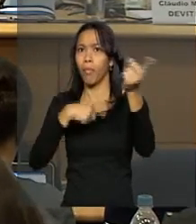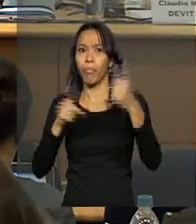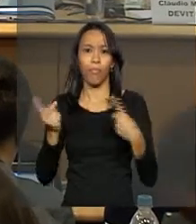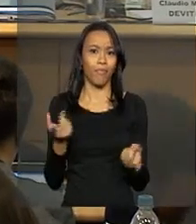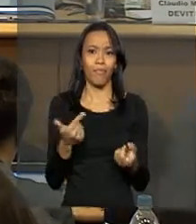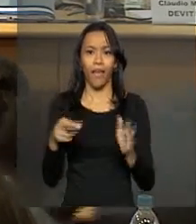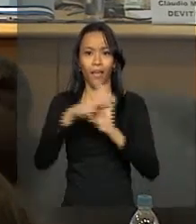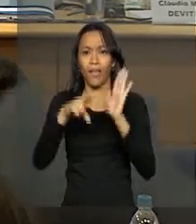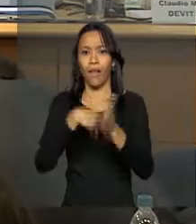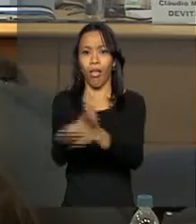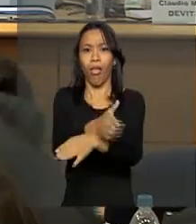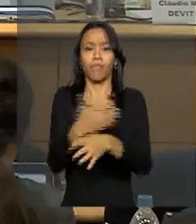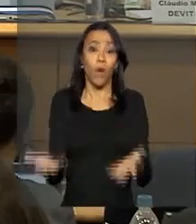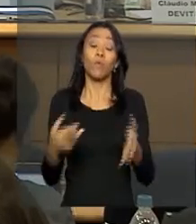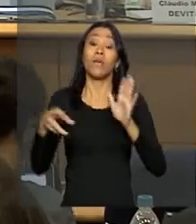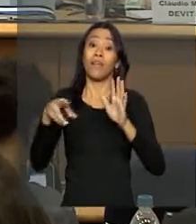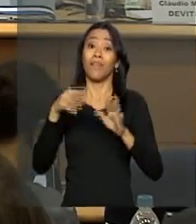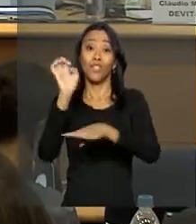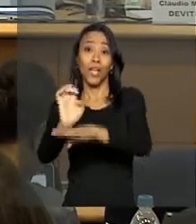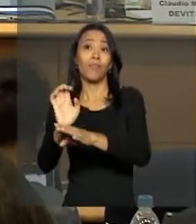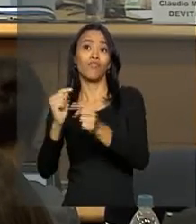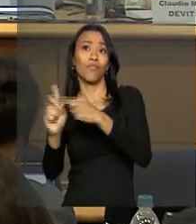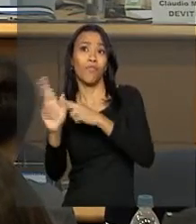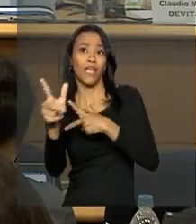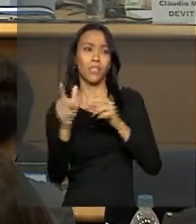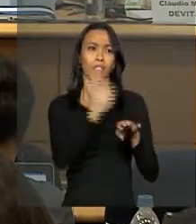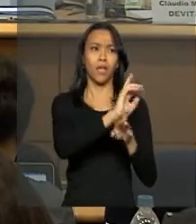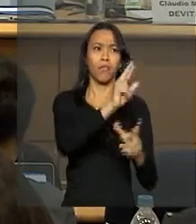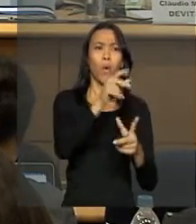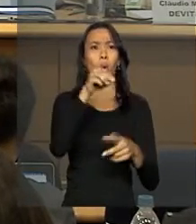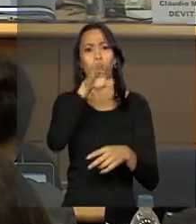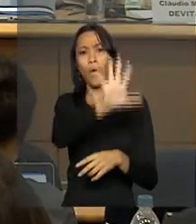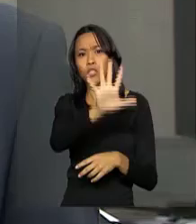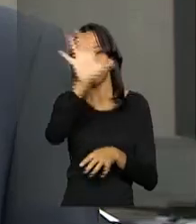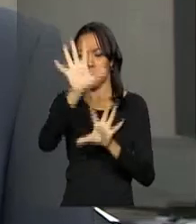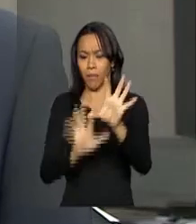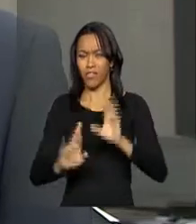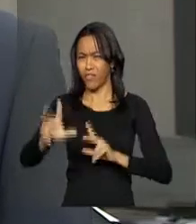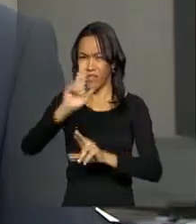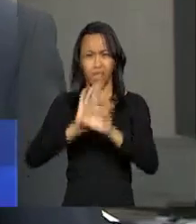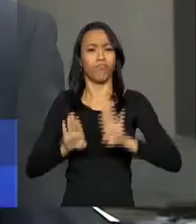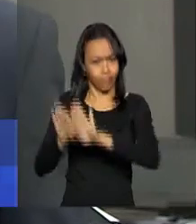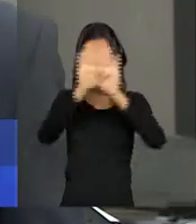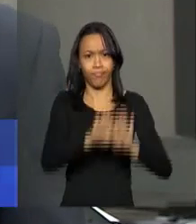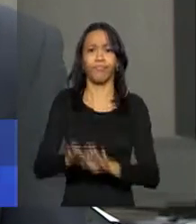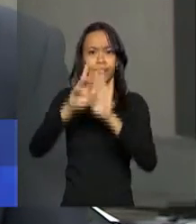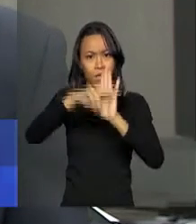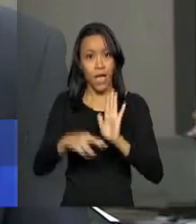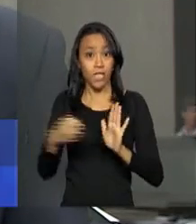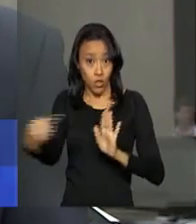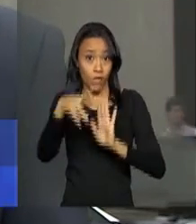adotado em um estado, o adotado em outro ou em uma região do país ou outra. Os novos critérios são uma